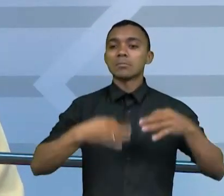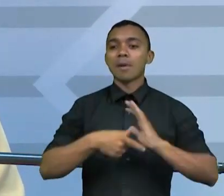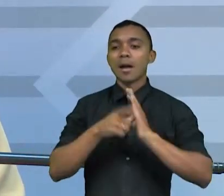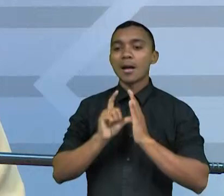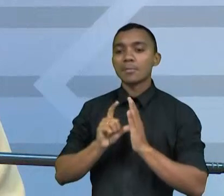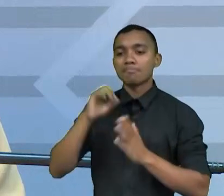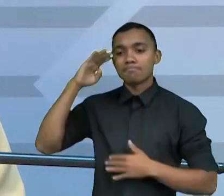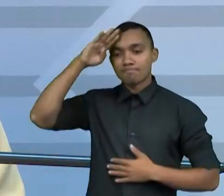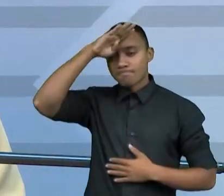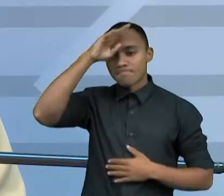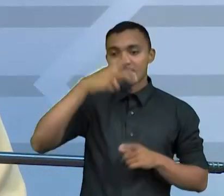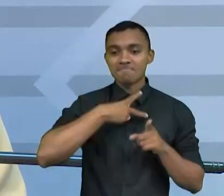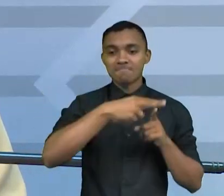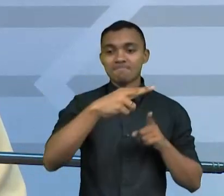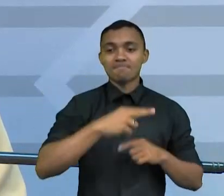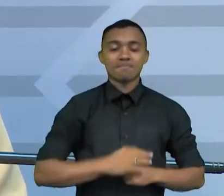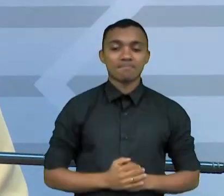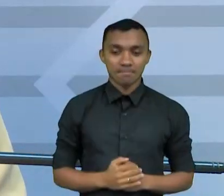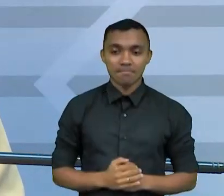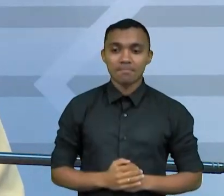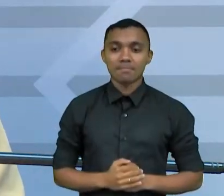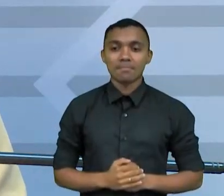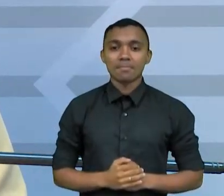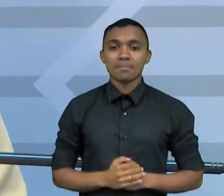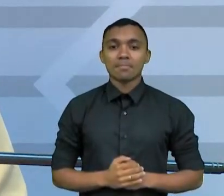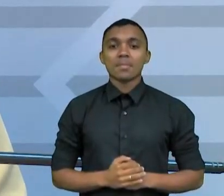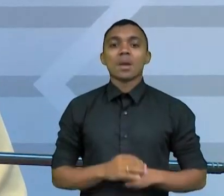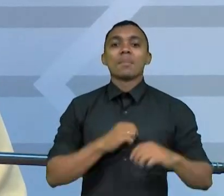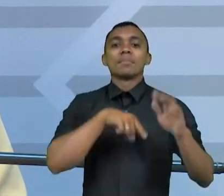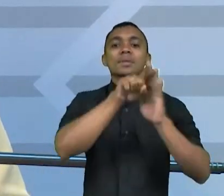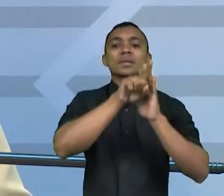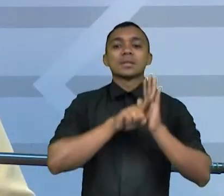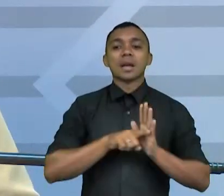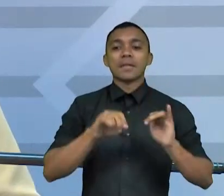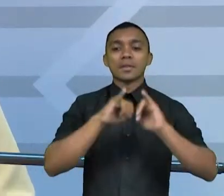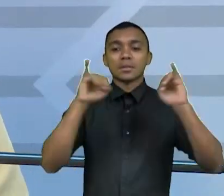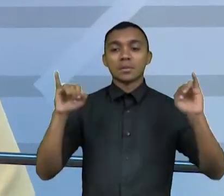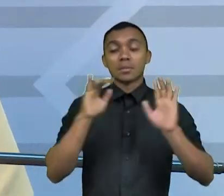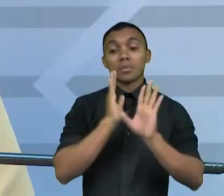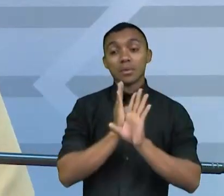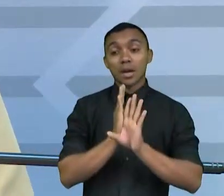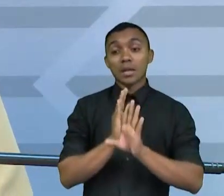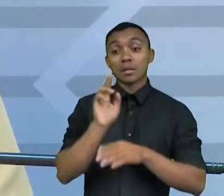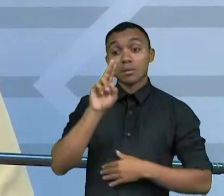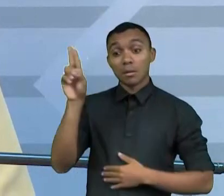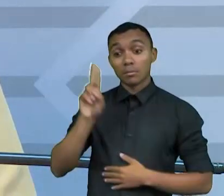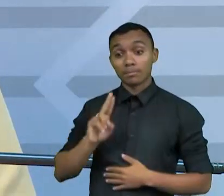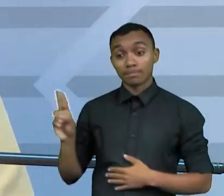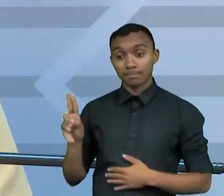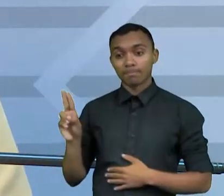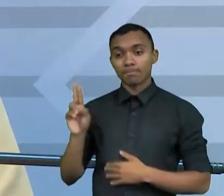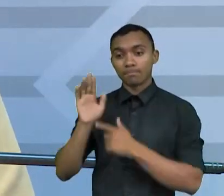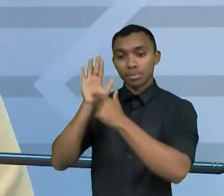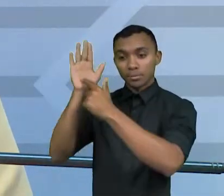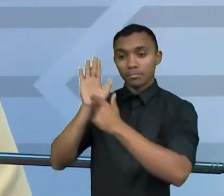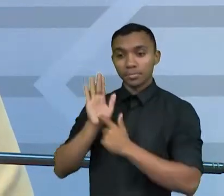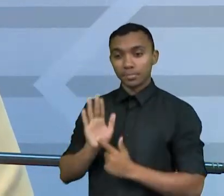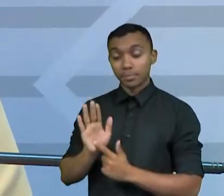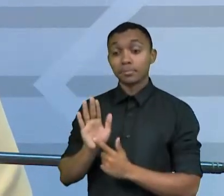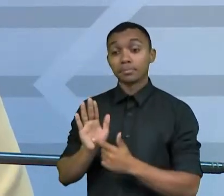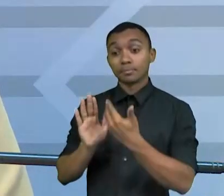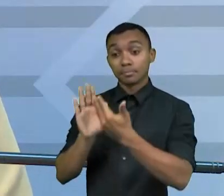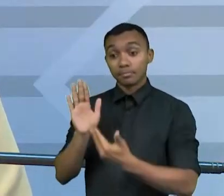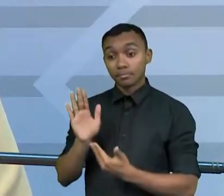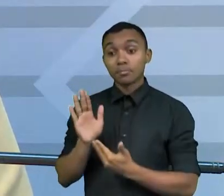Bolsonaro do PL. Na pesquisa estimulada, quando os nomes são apresentados ao entrevistado, o levantamento mostrava o atual